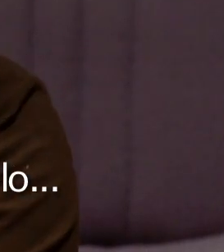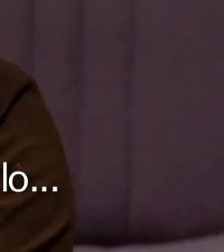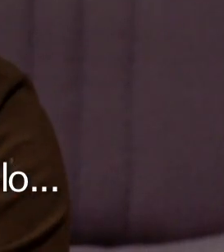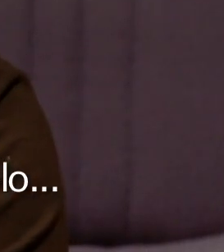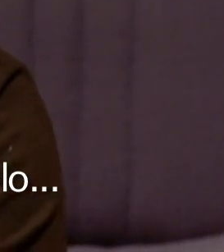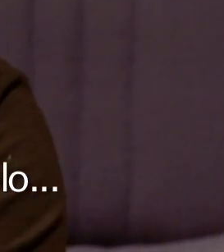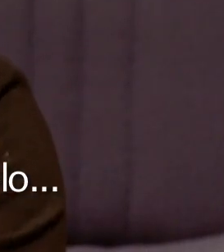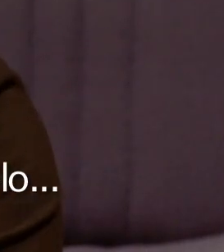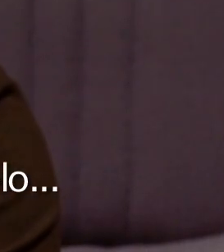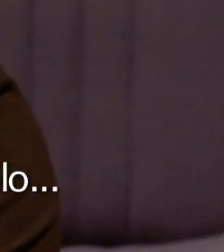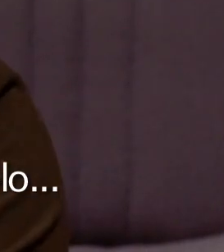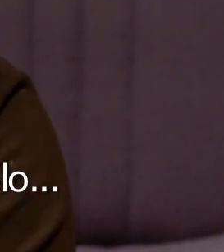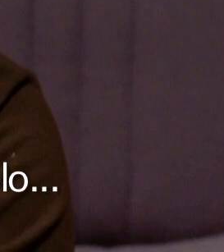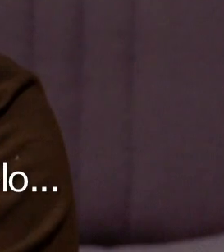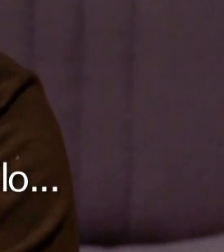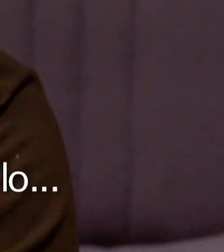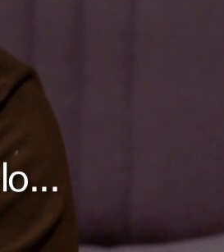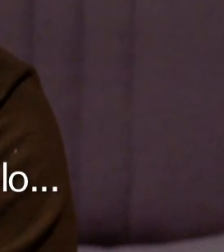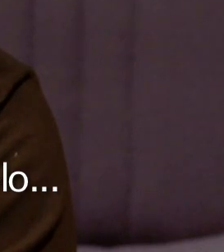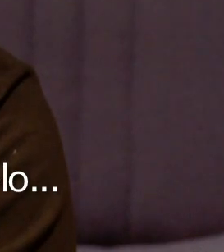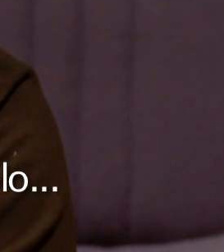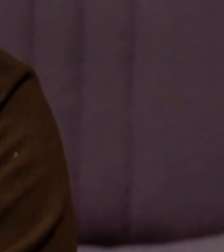escolhemos fazer teatro.